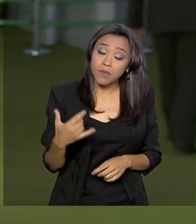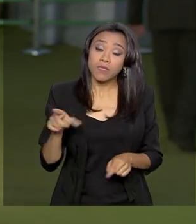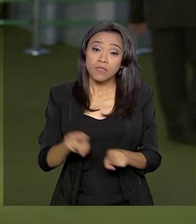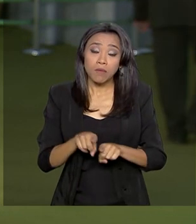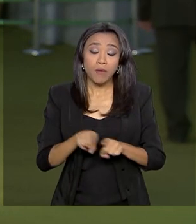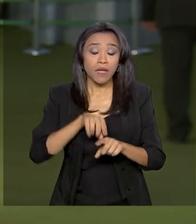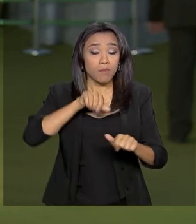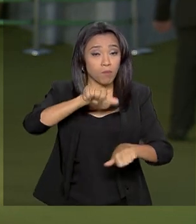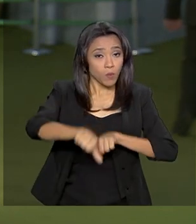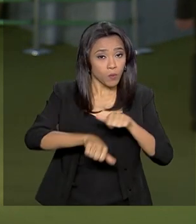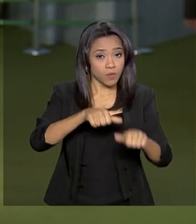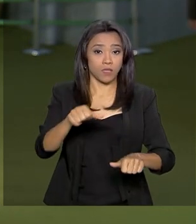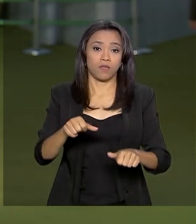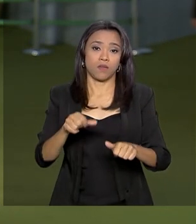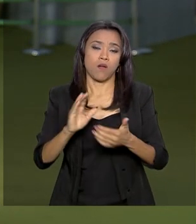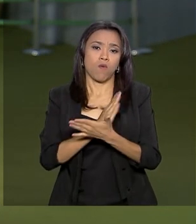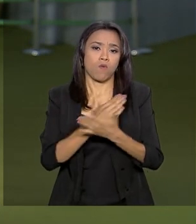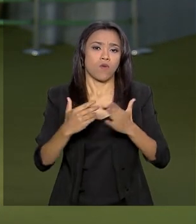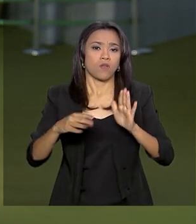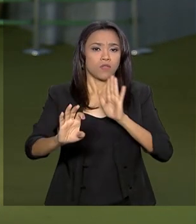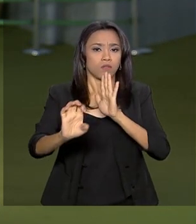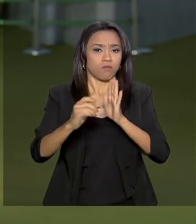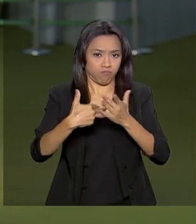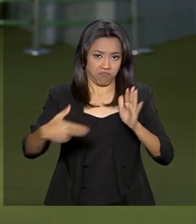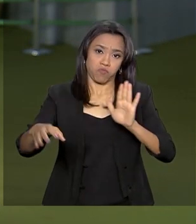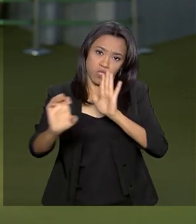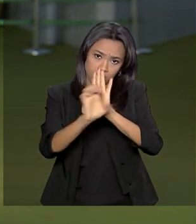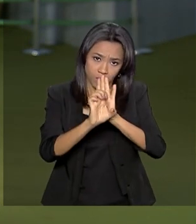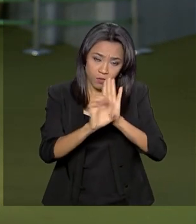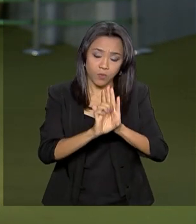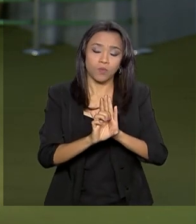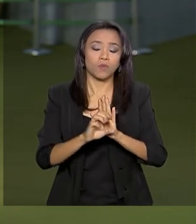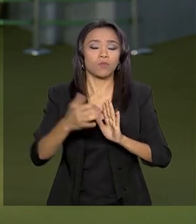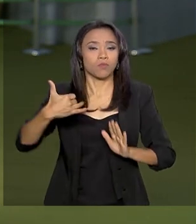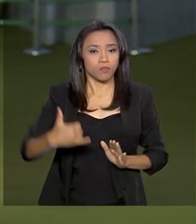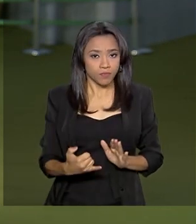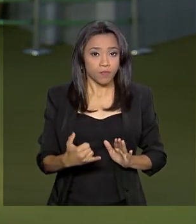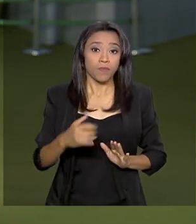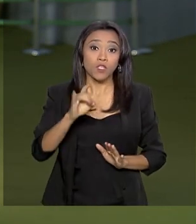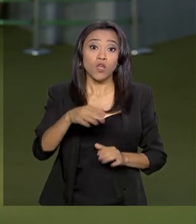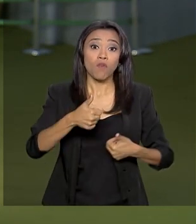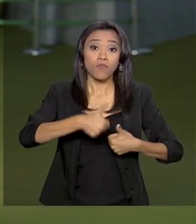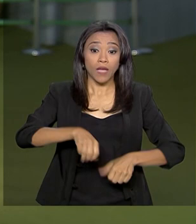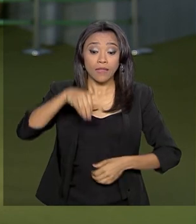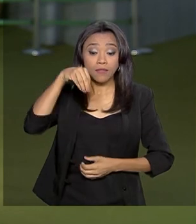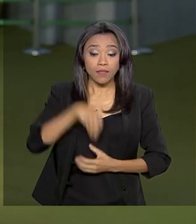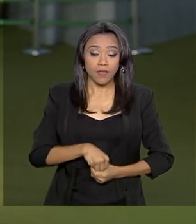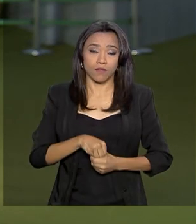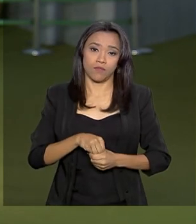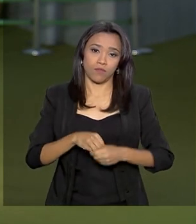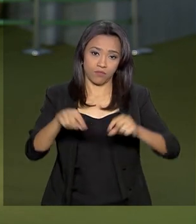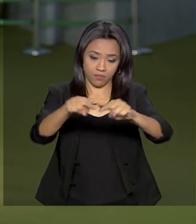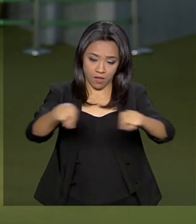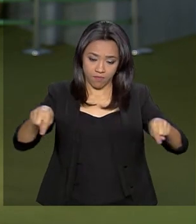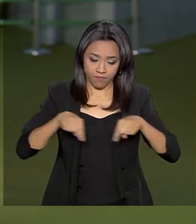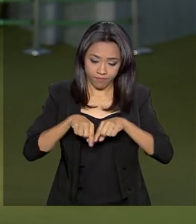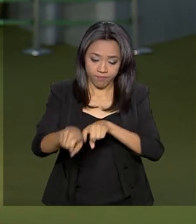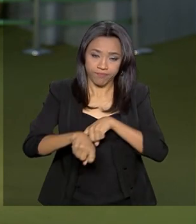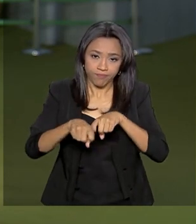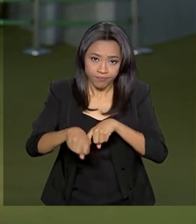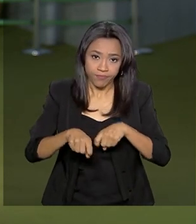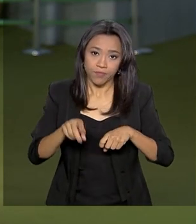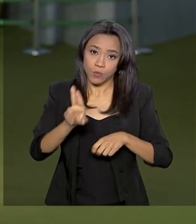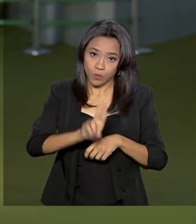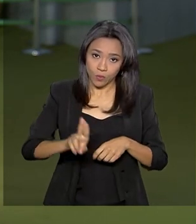do Estatuto do Desarmamento que hoje só autoriza a posse na sede do imóvel rural. Pra fazer essa mudança na lei, os deputados